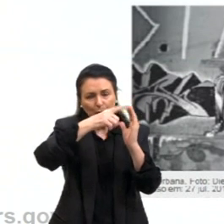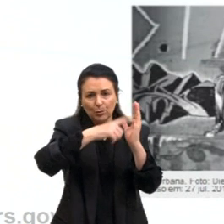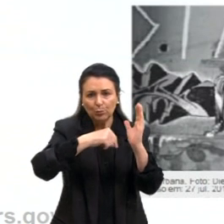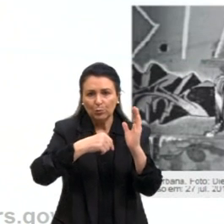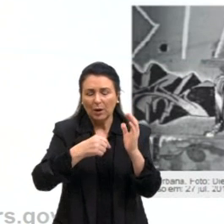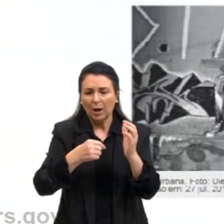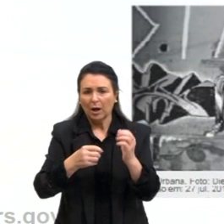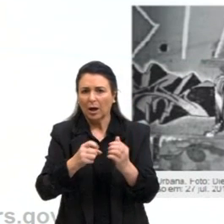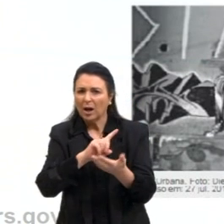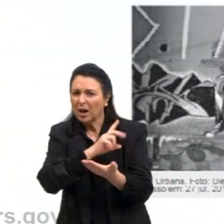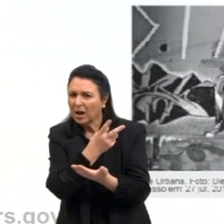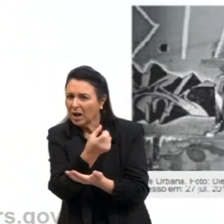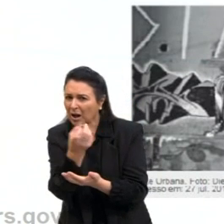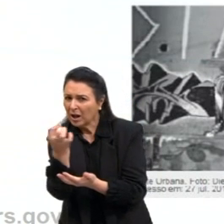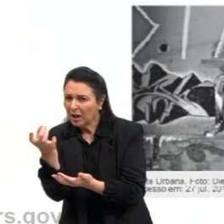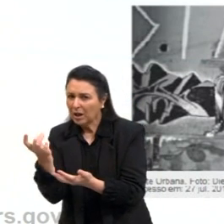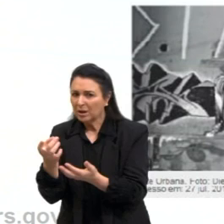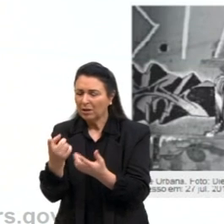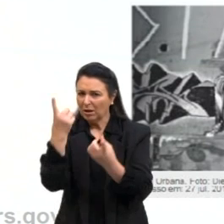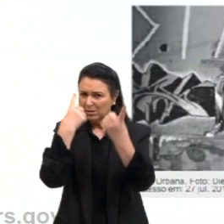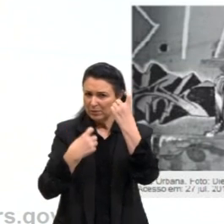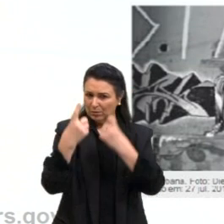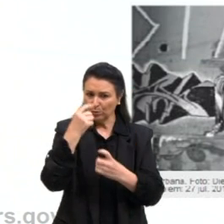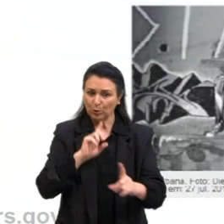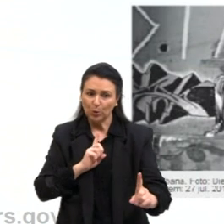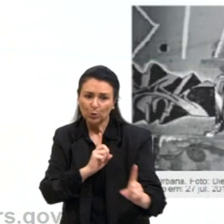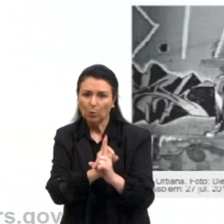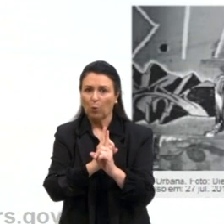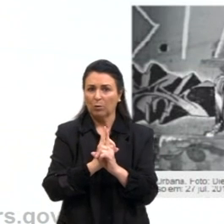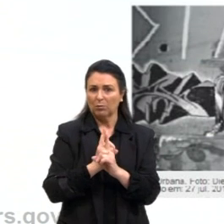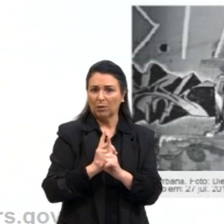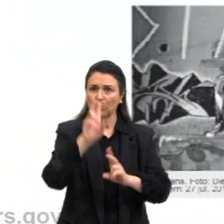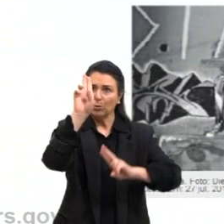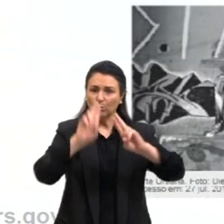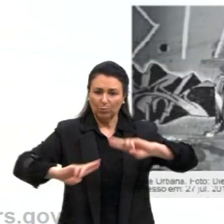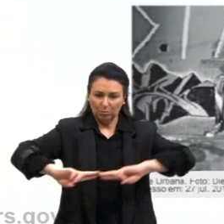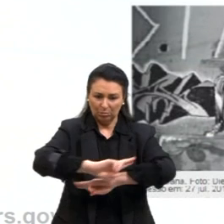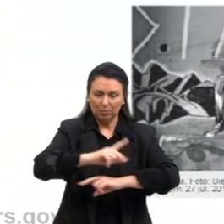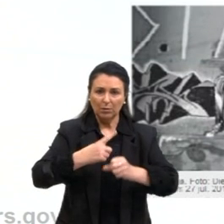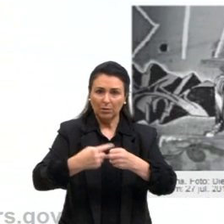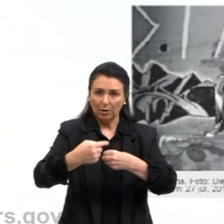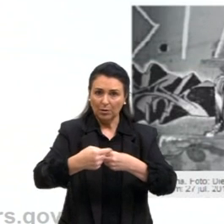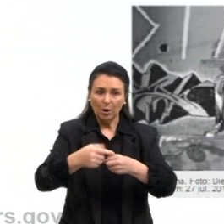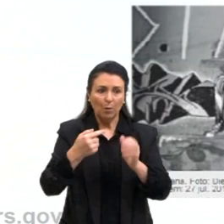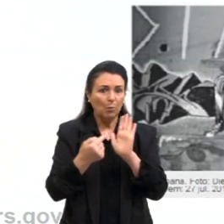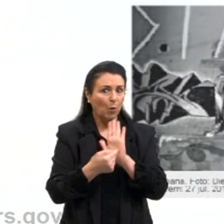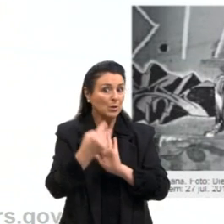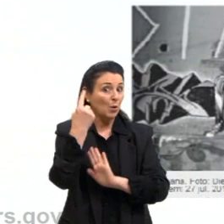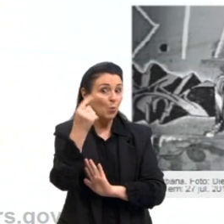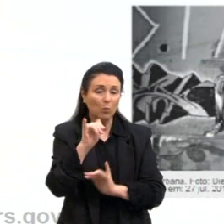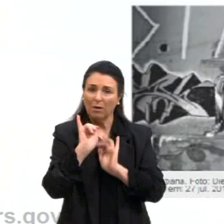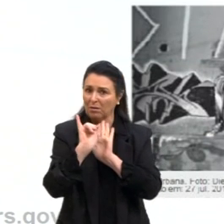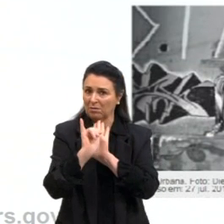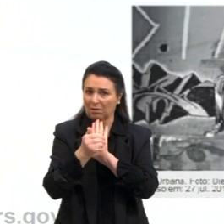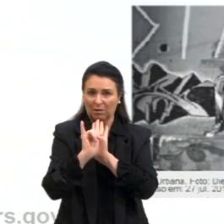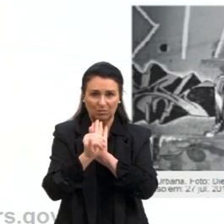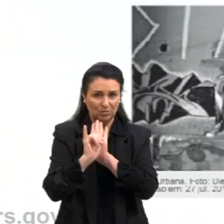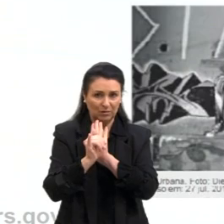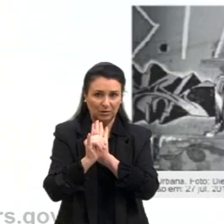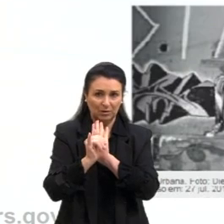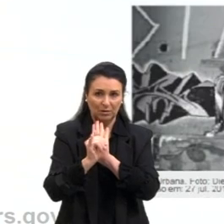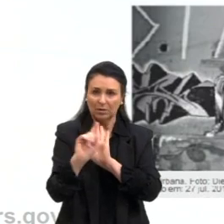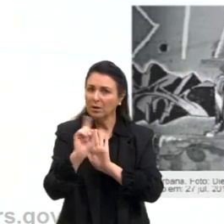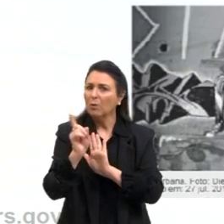expressão de grafite encontrada nos centros urbanos, elas trazem uma narrativa, não é um tema